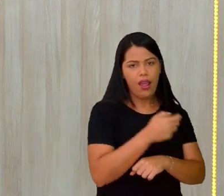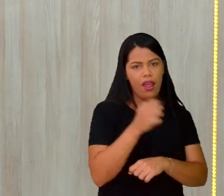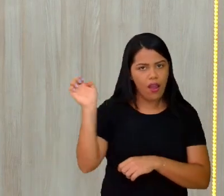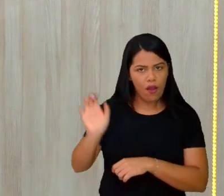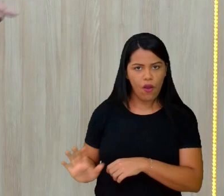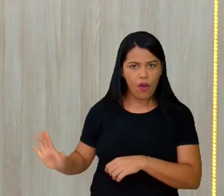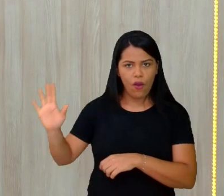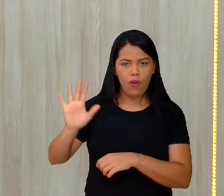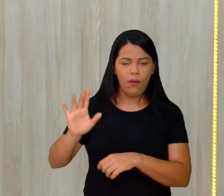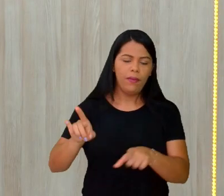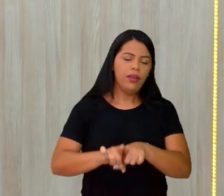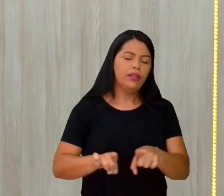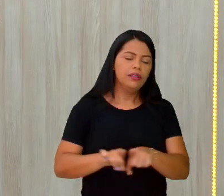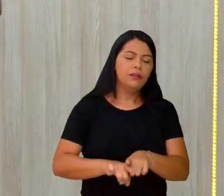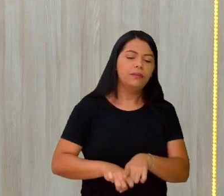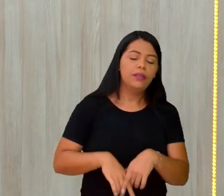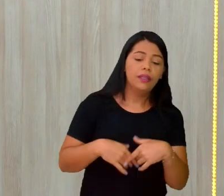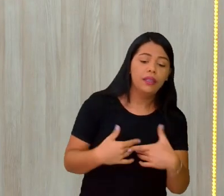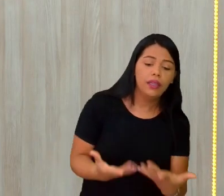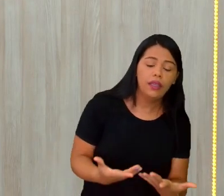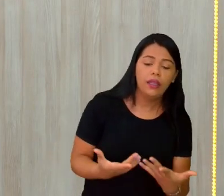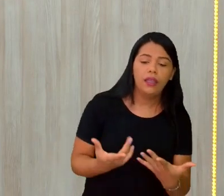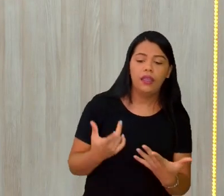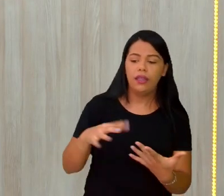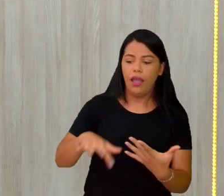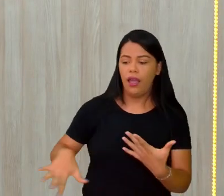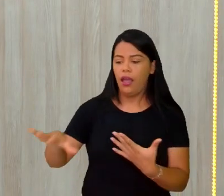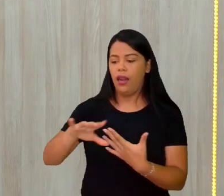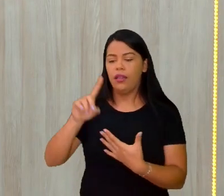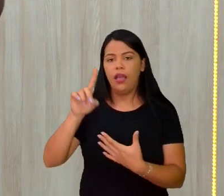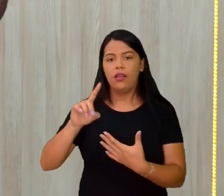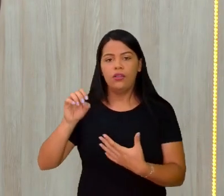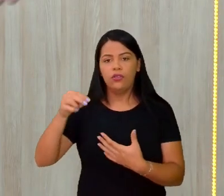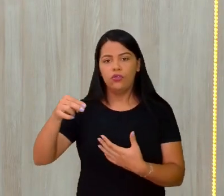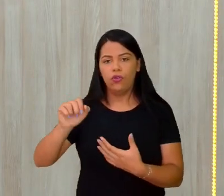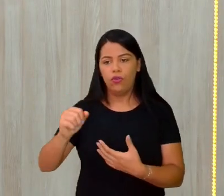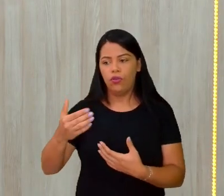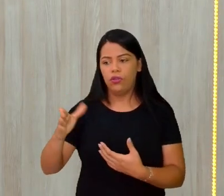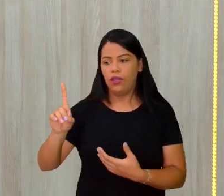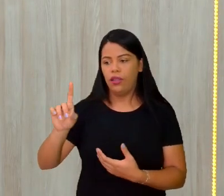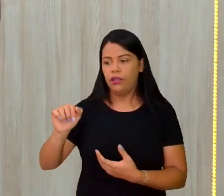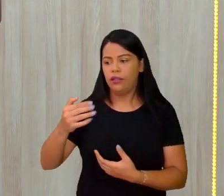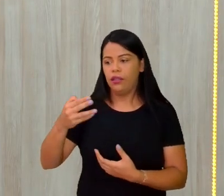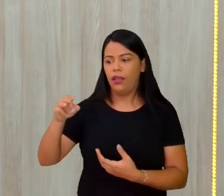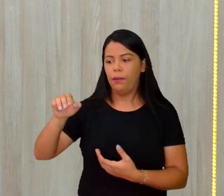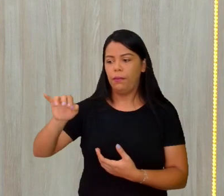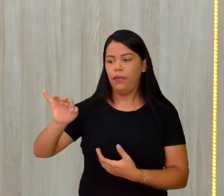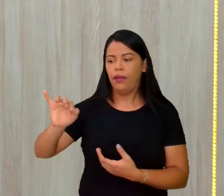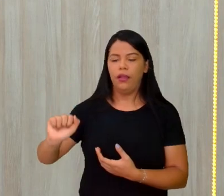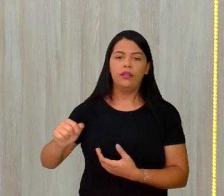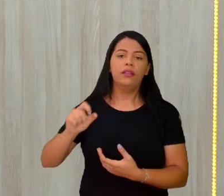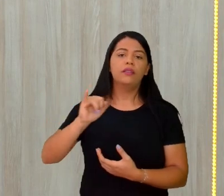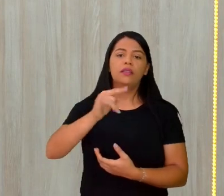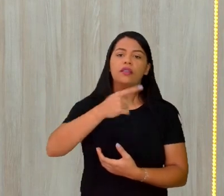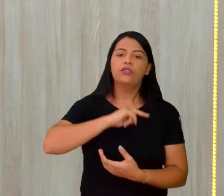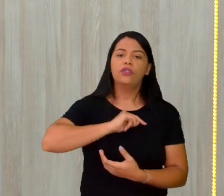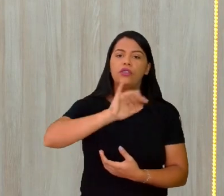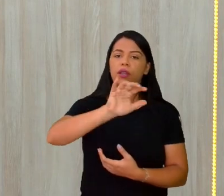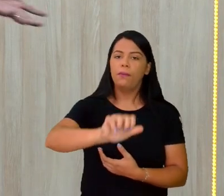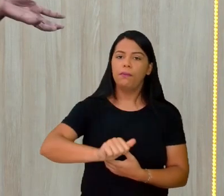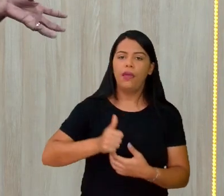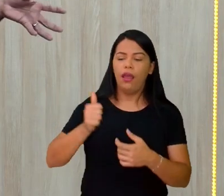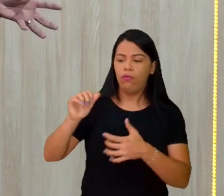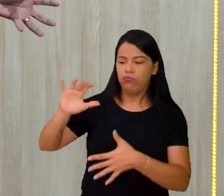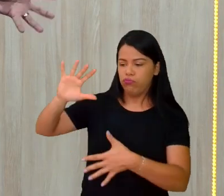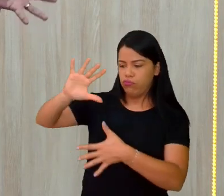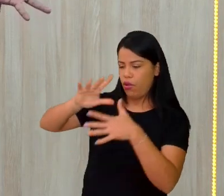chama de zona da mata, onde está presente a maior parte da população brasileira, né? Se a gente pega o mapa de população, você vê